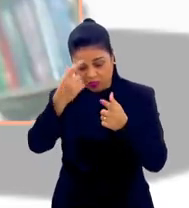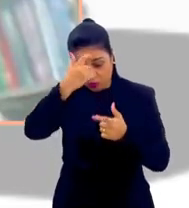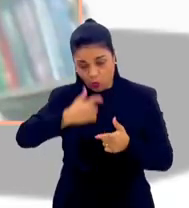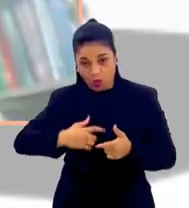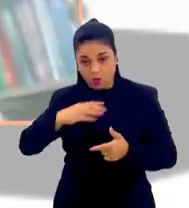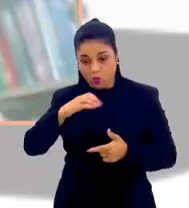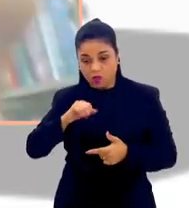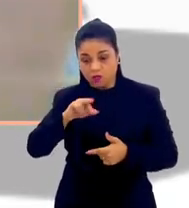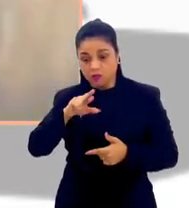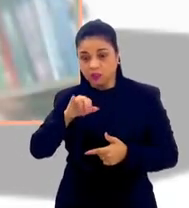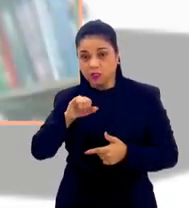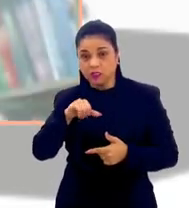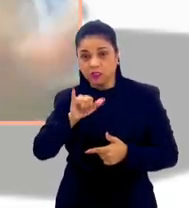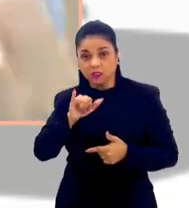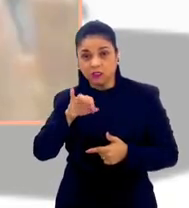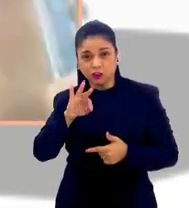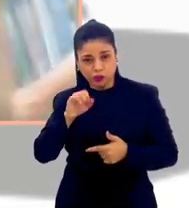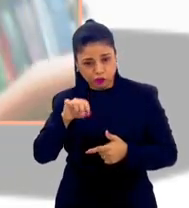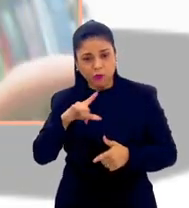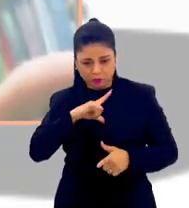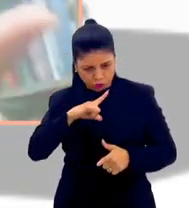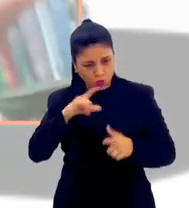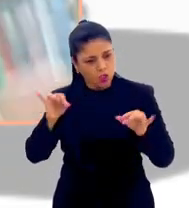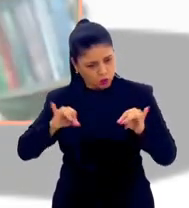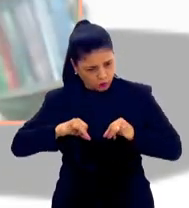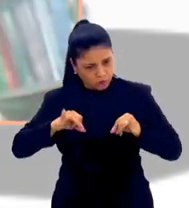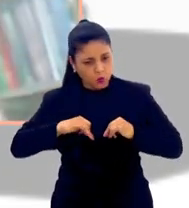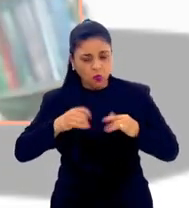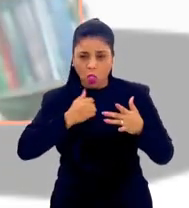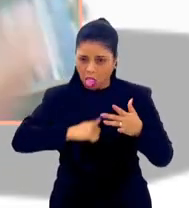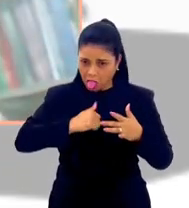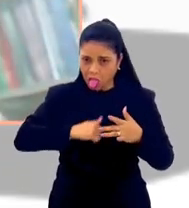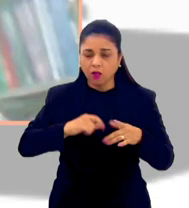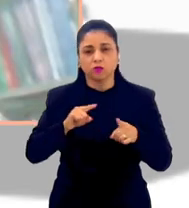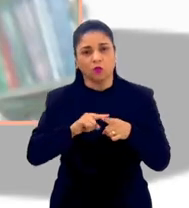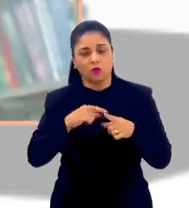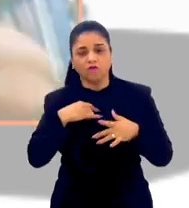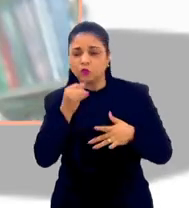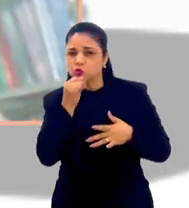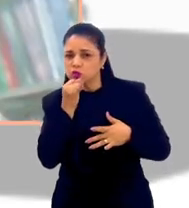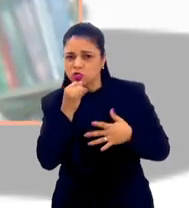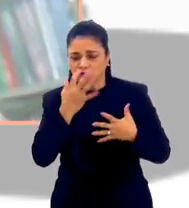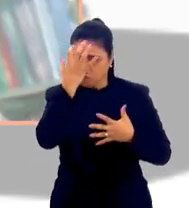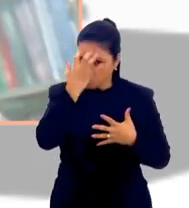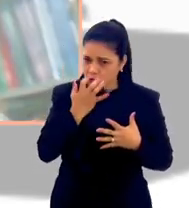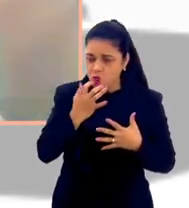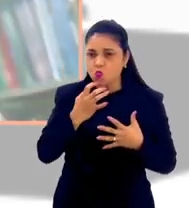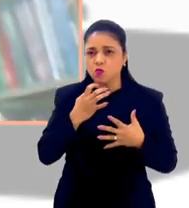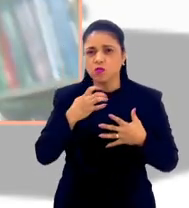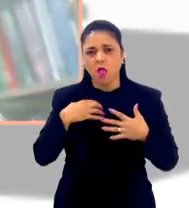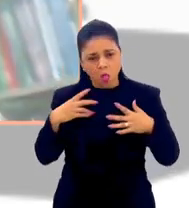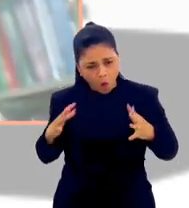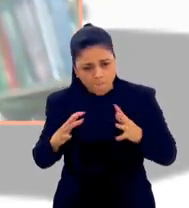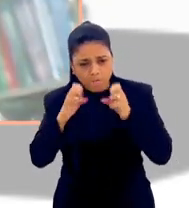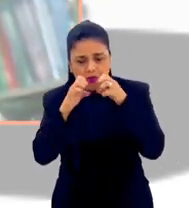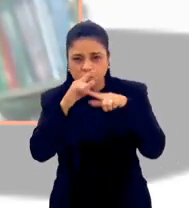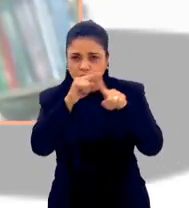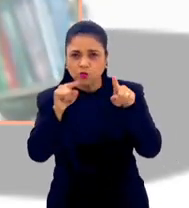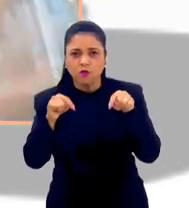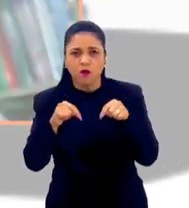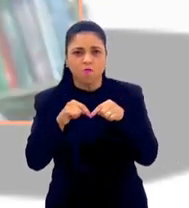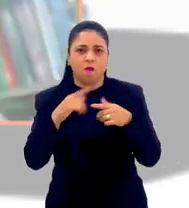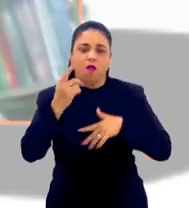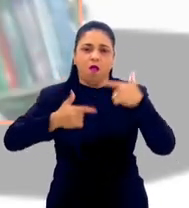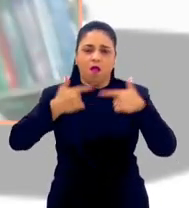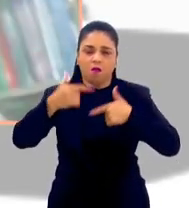Mas eu não deixo de falar que eu tenho sofrimento, sim. Eu tenho duas barrigas, que eu fico triste, que eu me aborreço, que eu brigo no trabalho, que eu